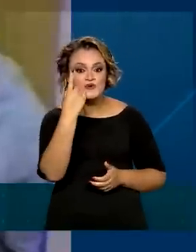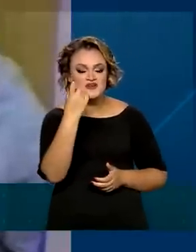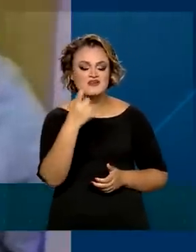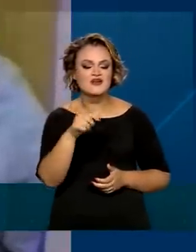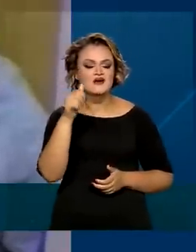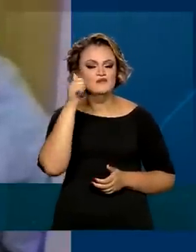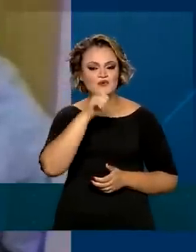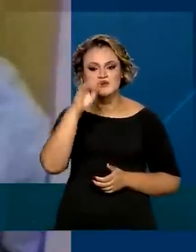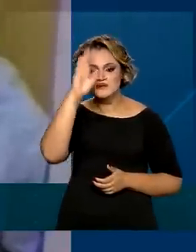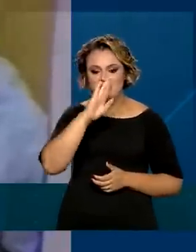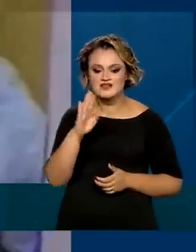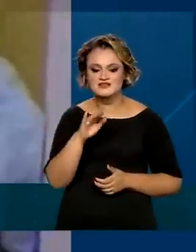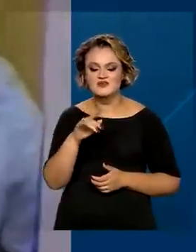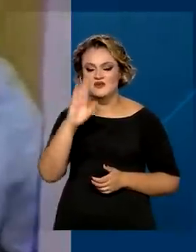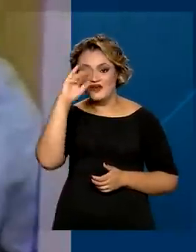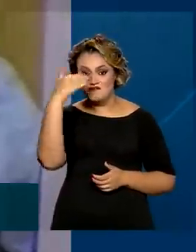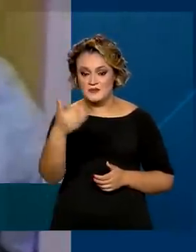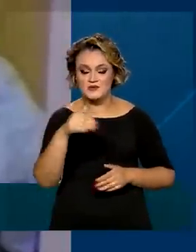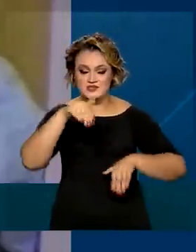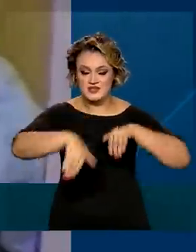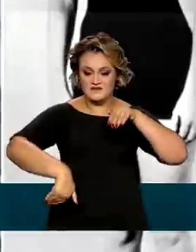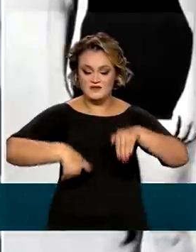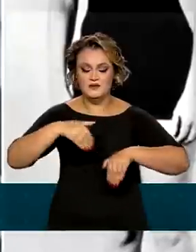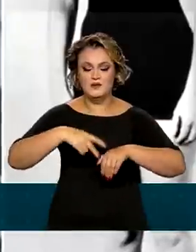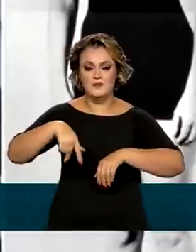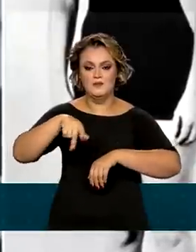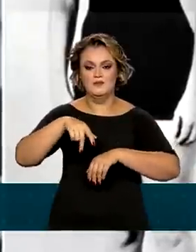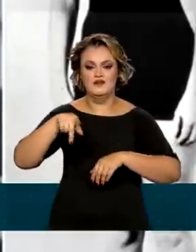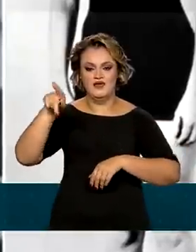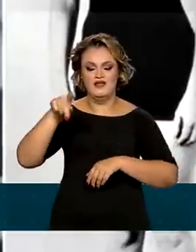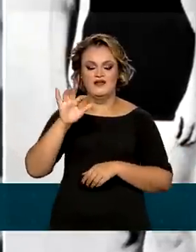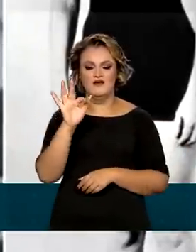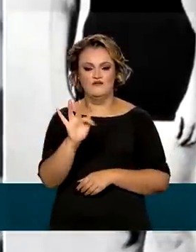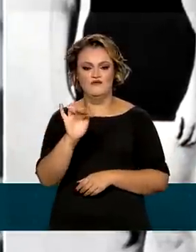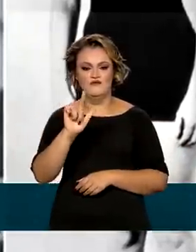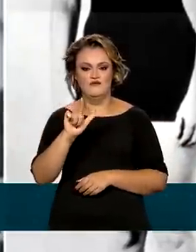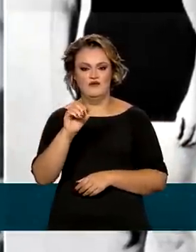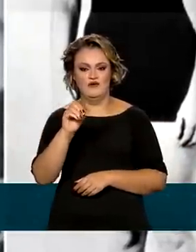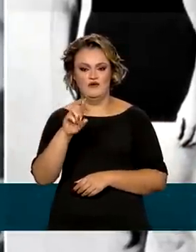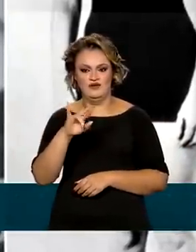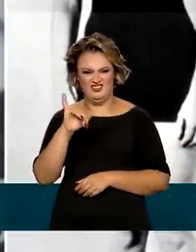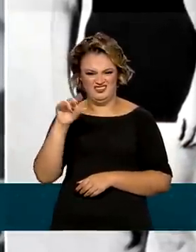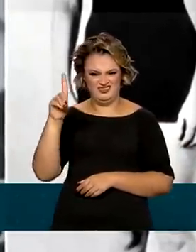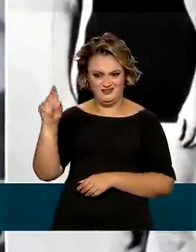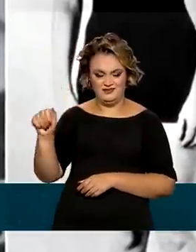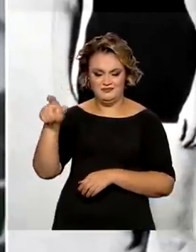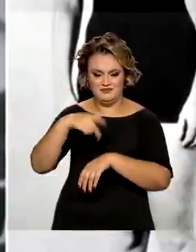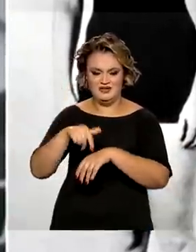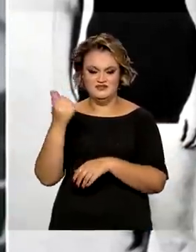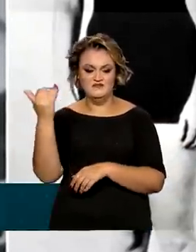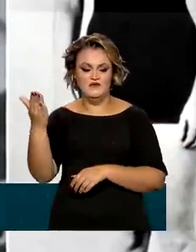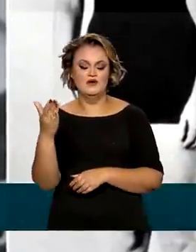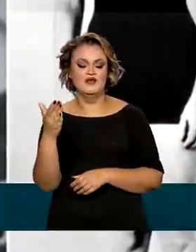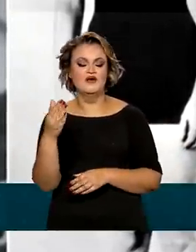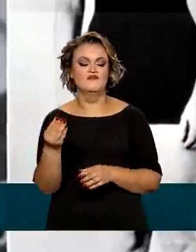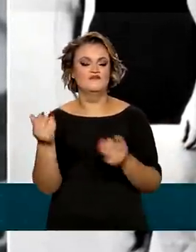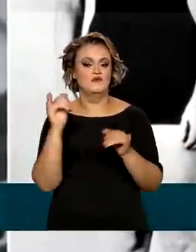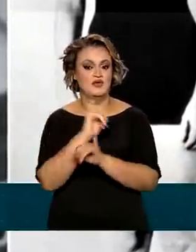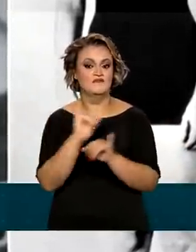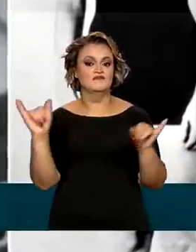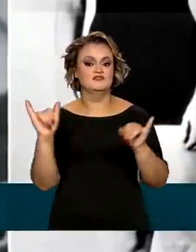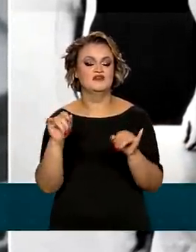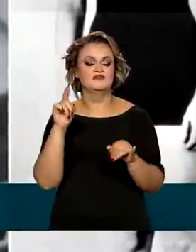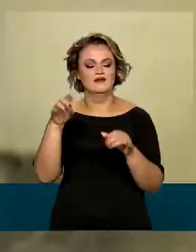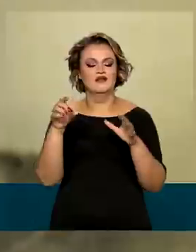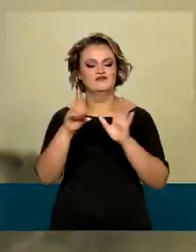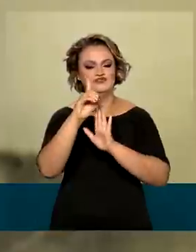a integrar o rol da fama da natação na Flórida foi feita por meio de uma lei sancionada e publicada no Diário Oficial